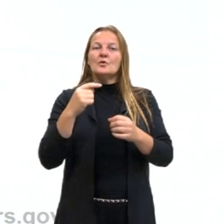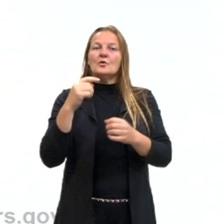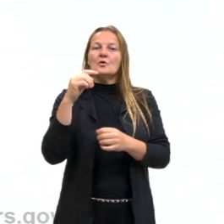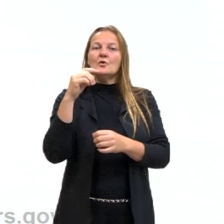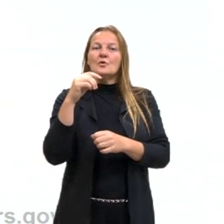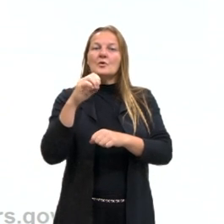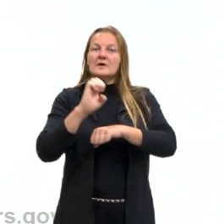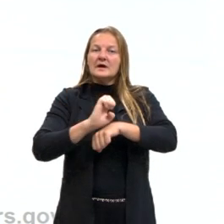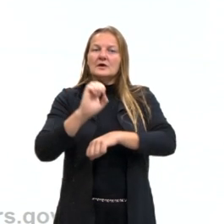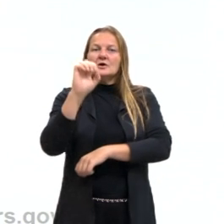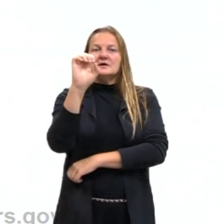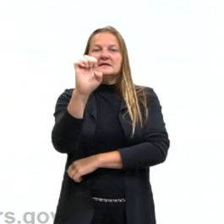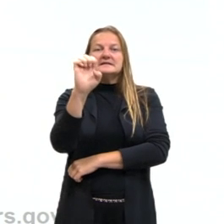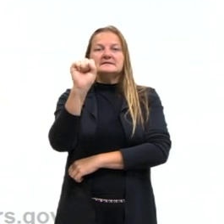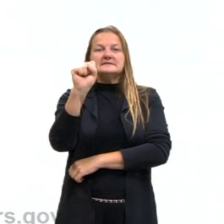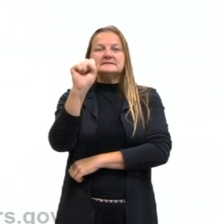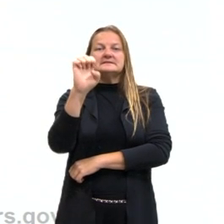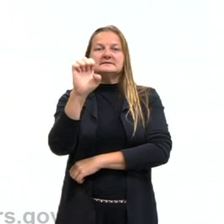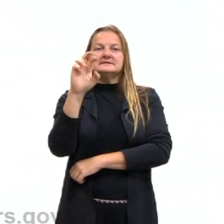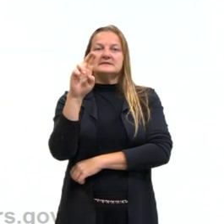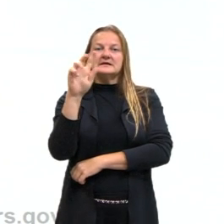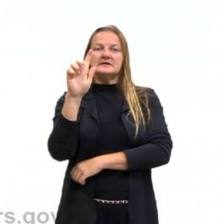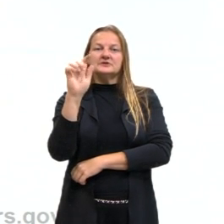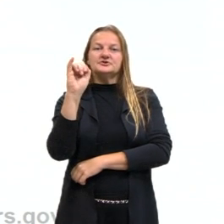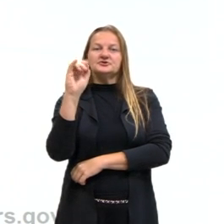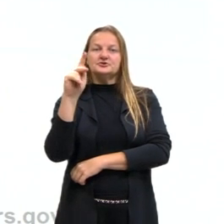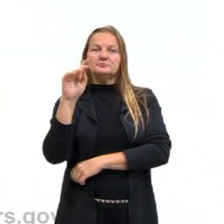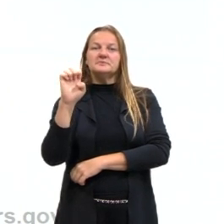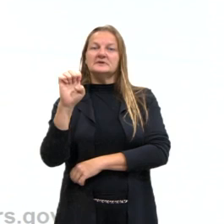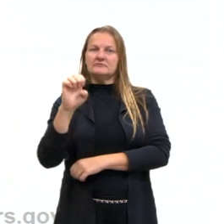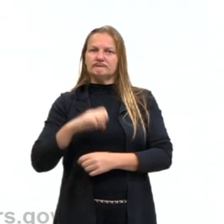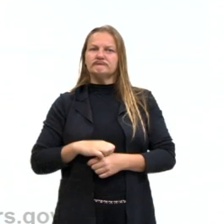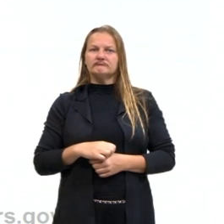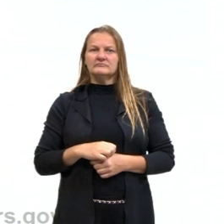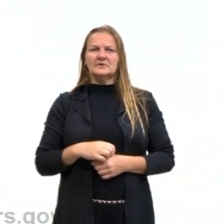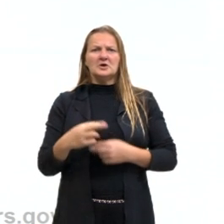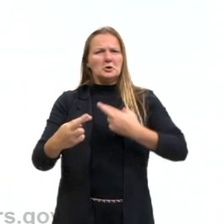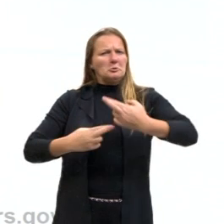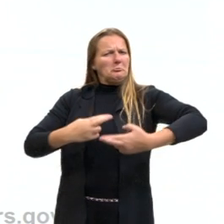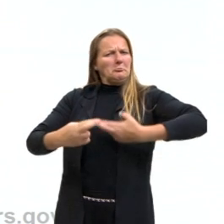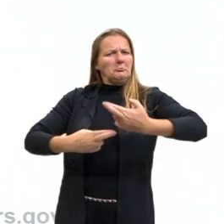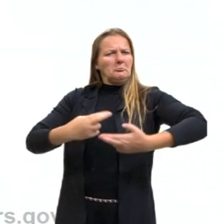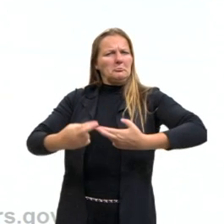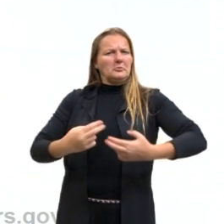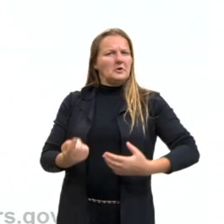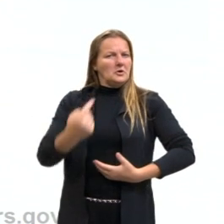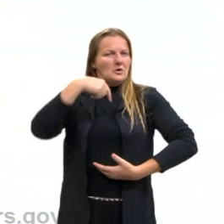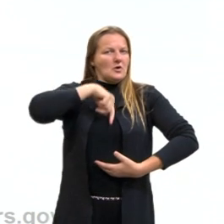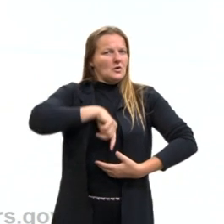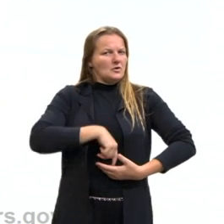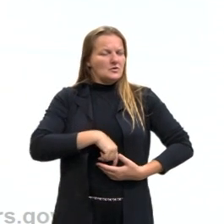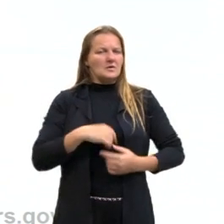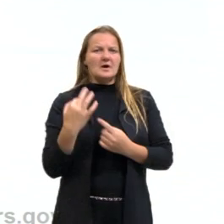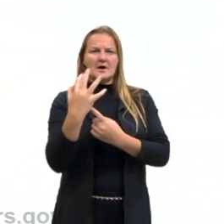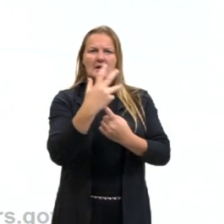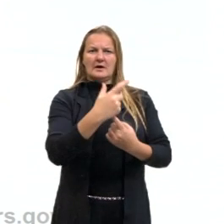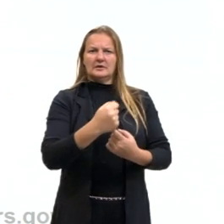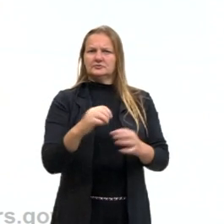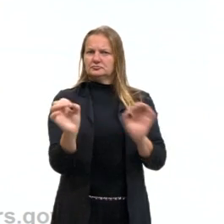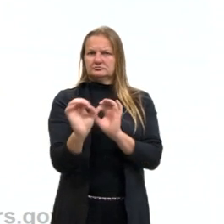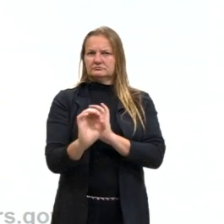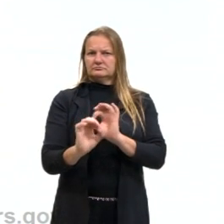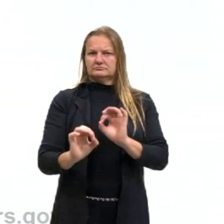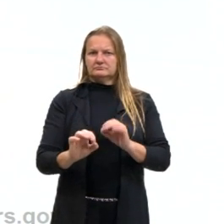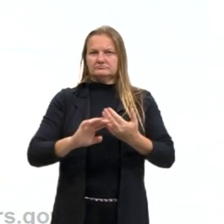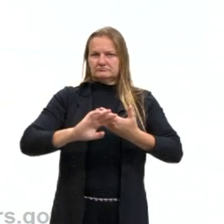é um cara que não tinha lá uma relação muito íntima, muito próxima com a arte, né, ele